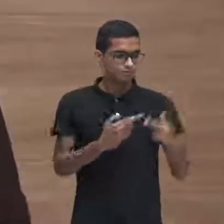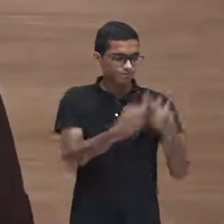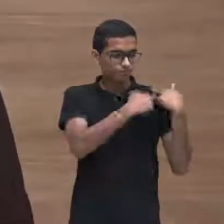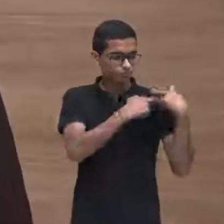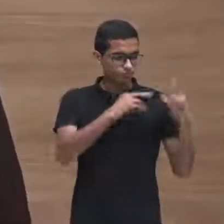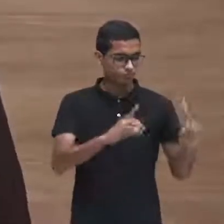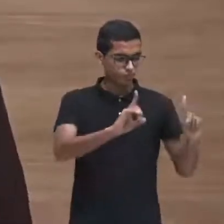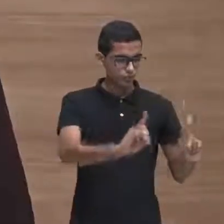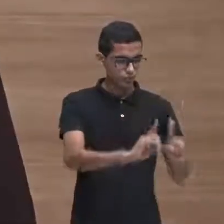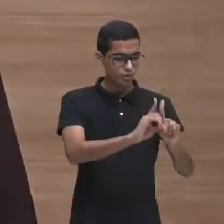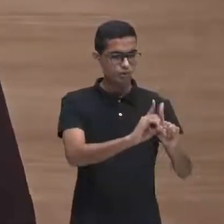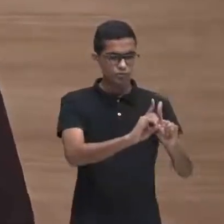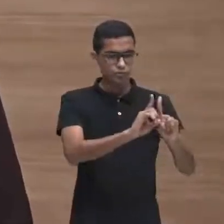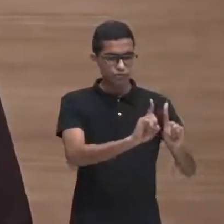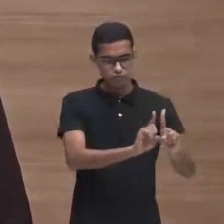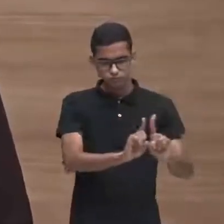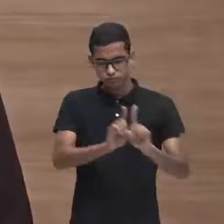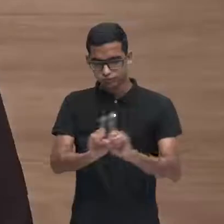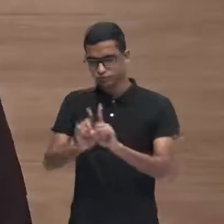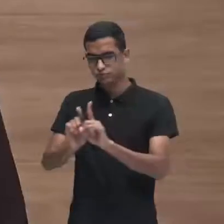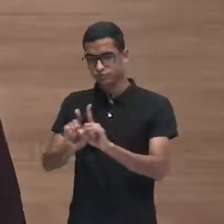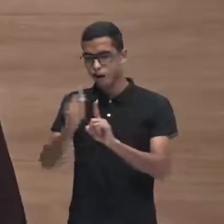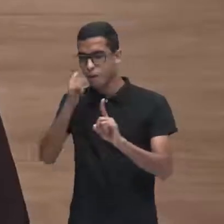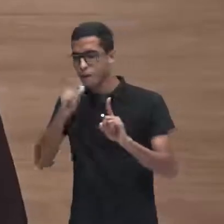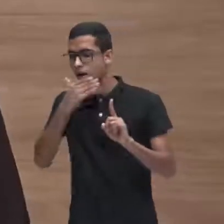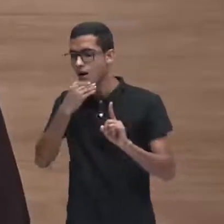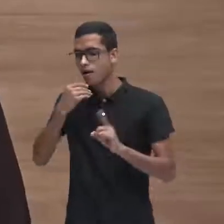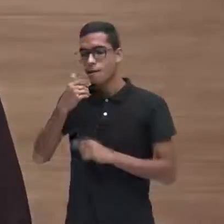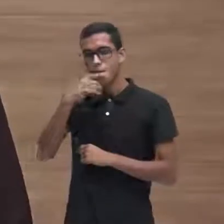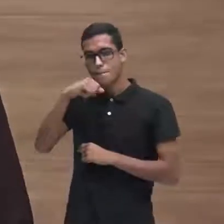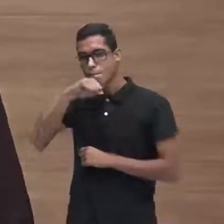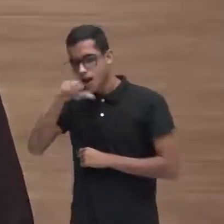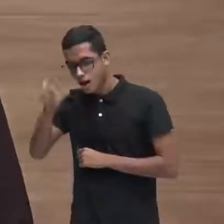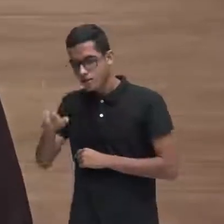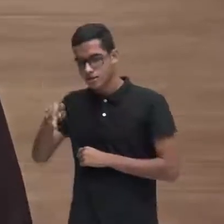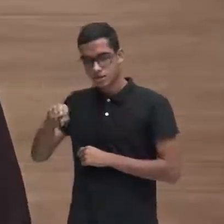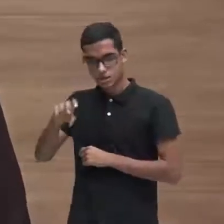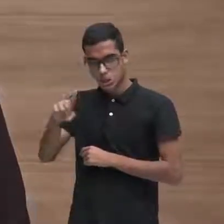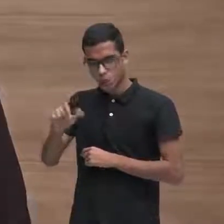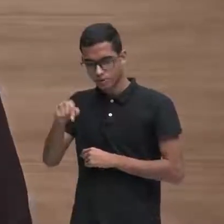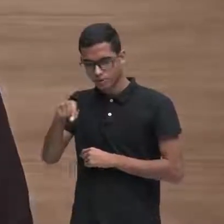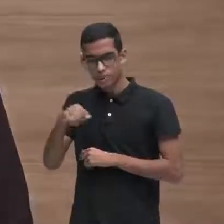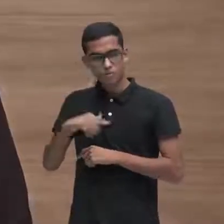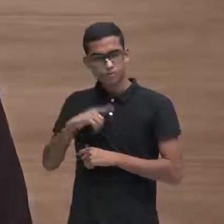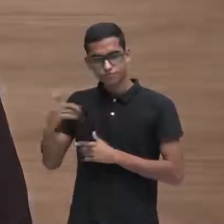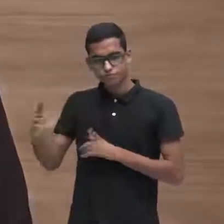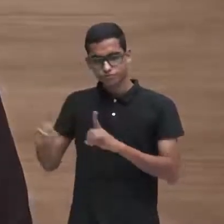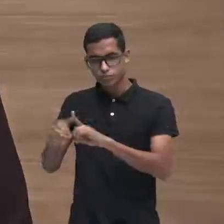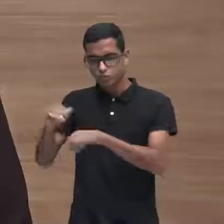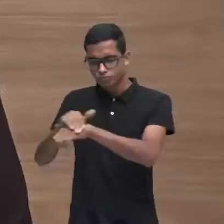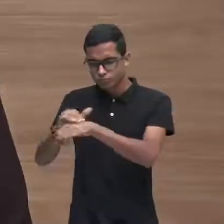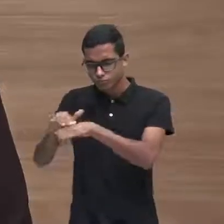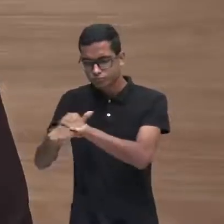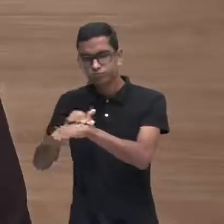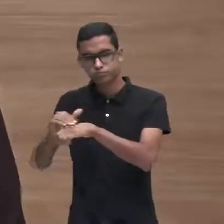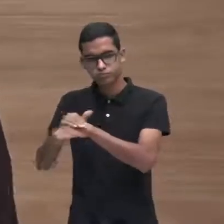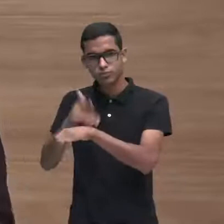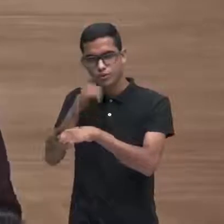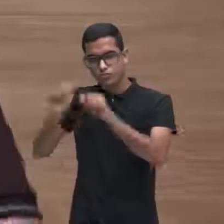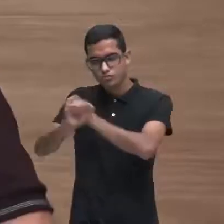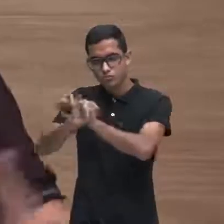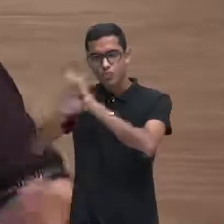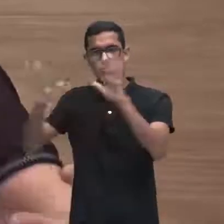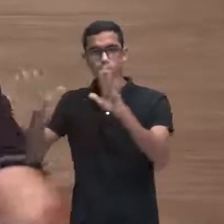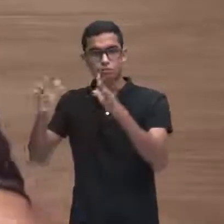e Neuza hoje tem uma família constituída de uma forma maravilhosa, de uma forma, uma família